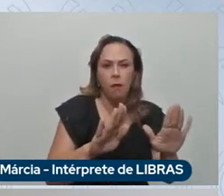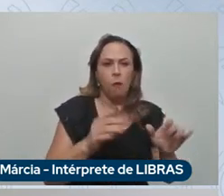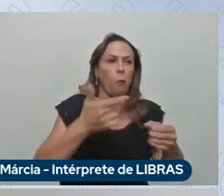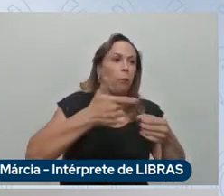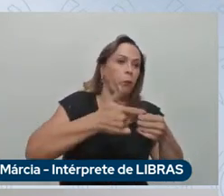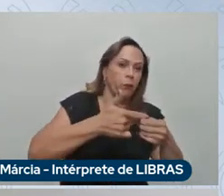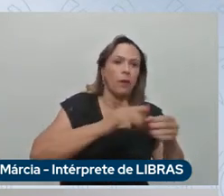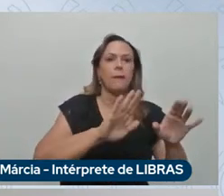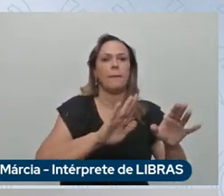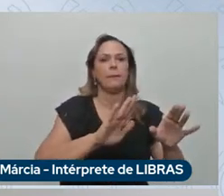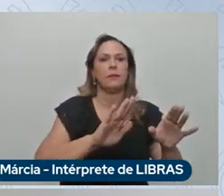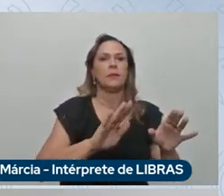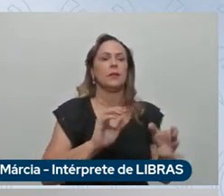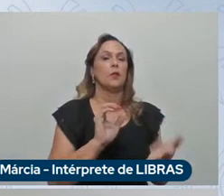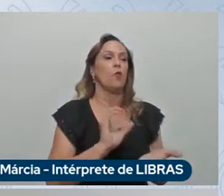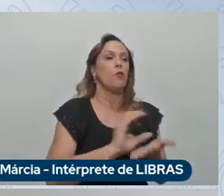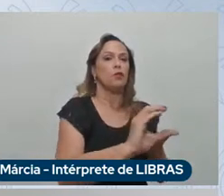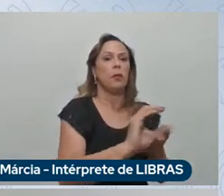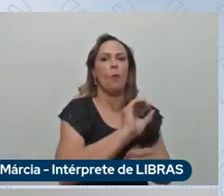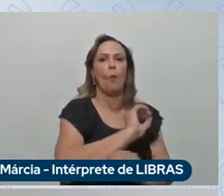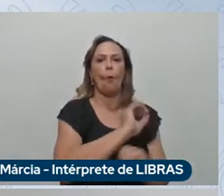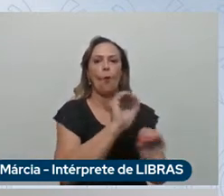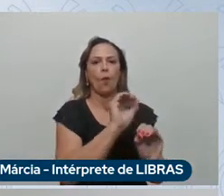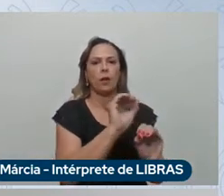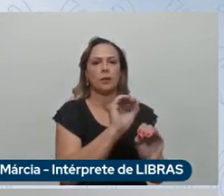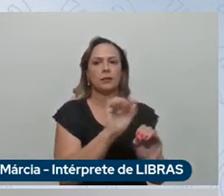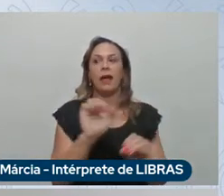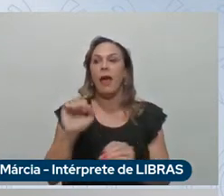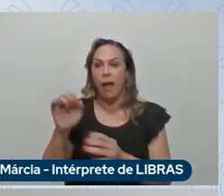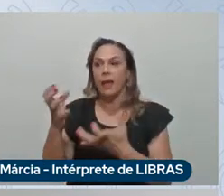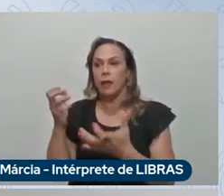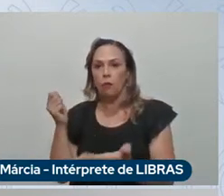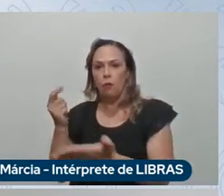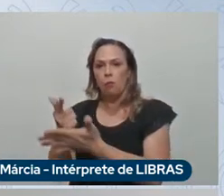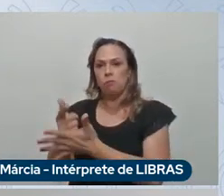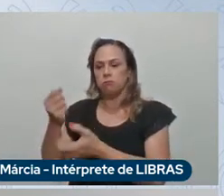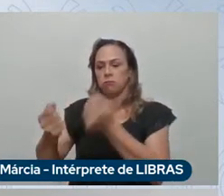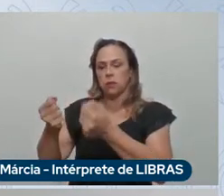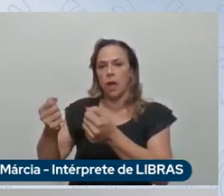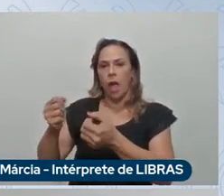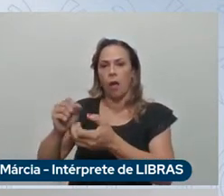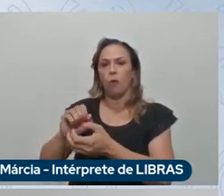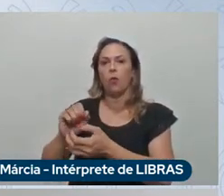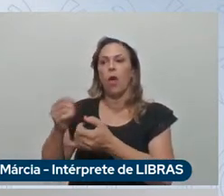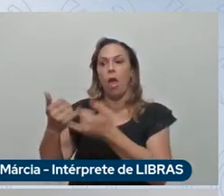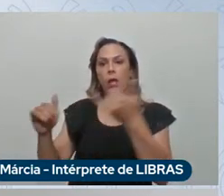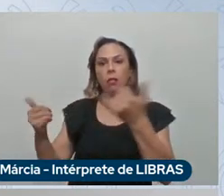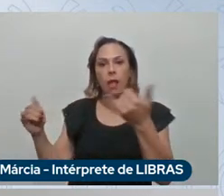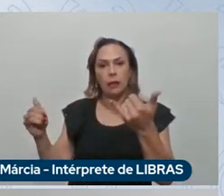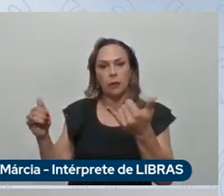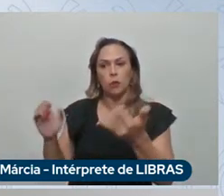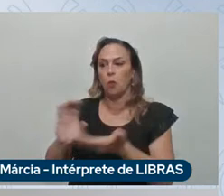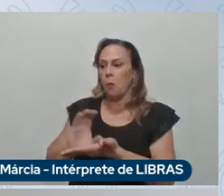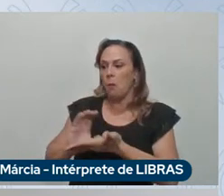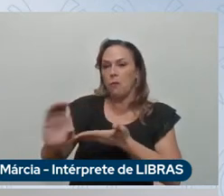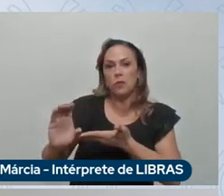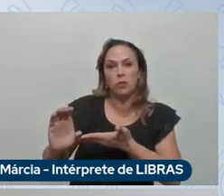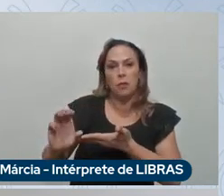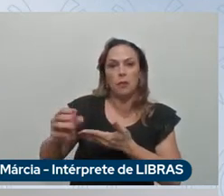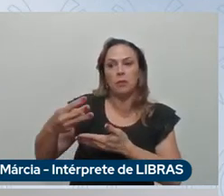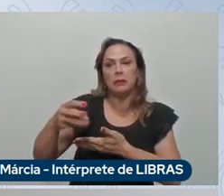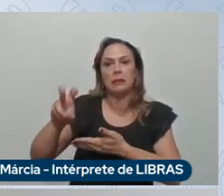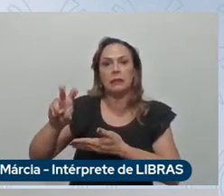elétrica ou eletrificada recebe um desconto um incentivo de trinta e cinco mil reais isso claramente faz toda a diferença